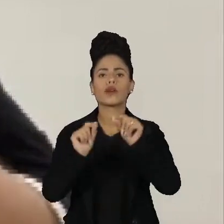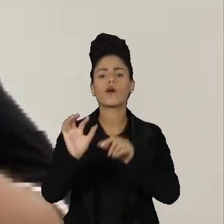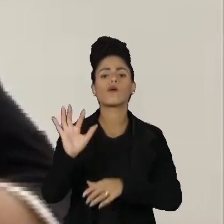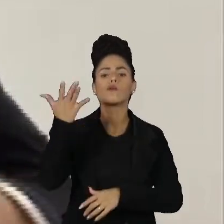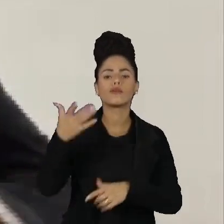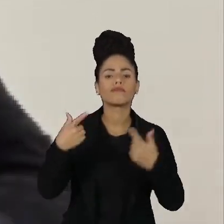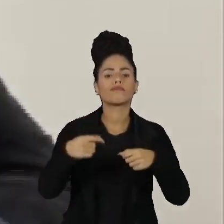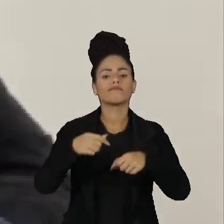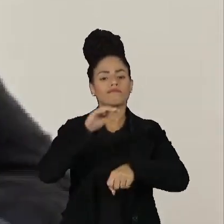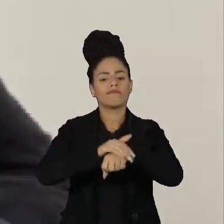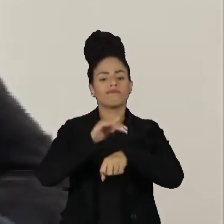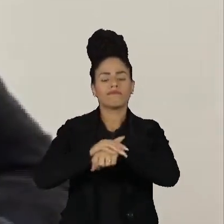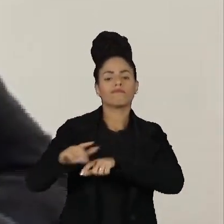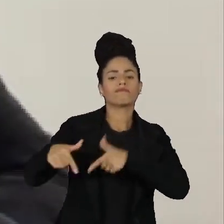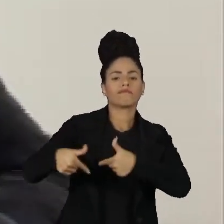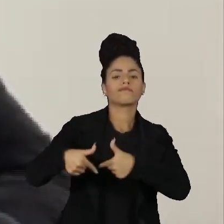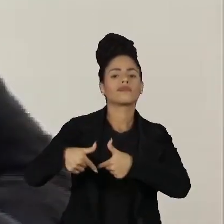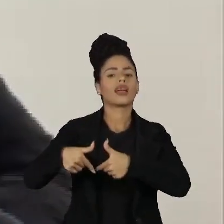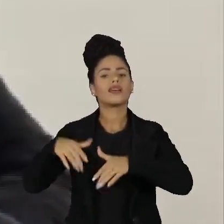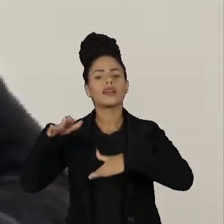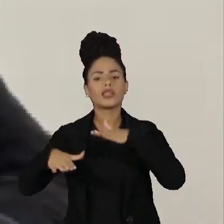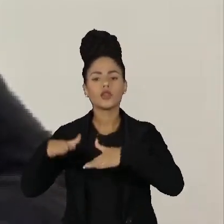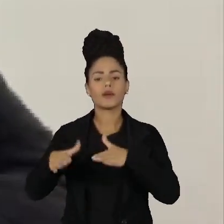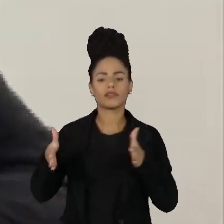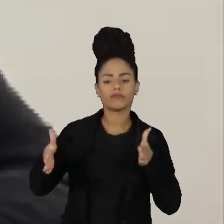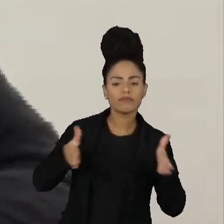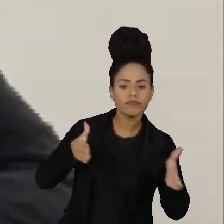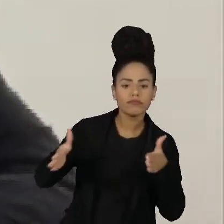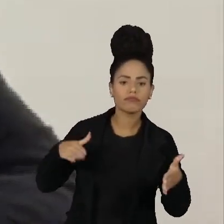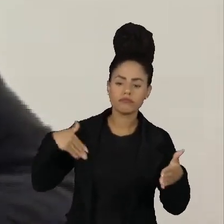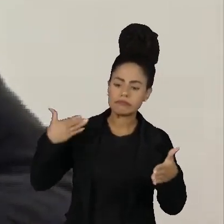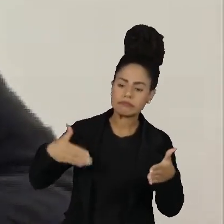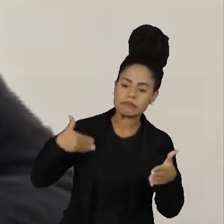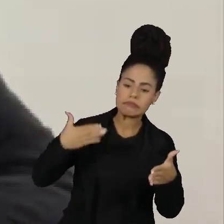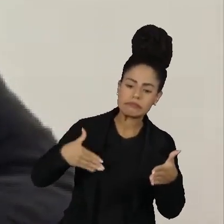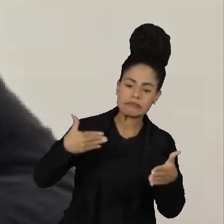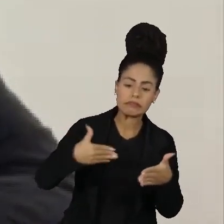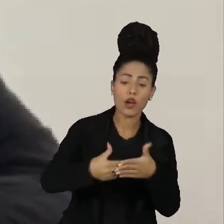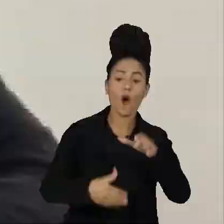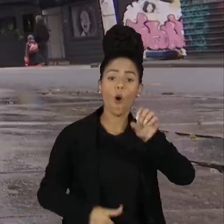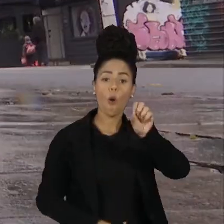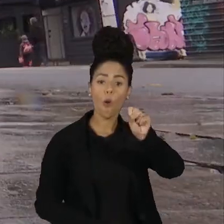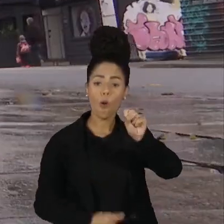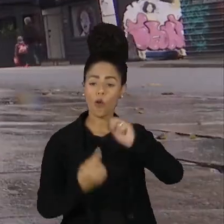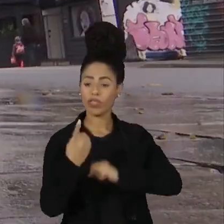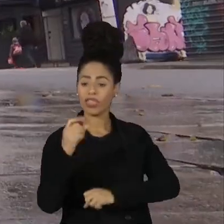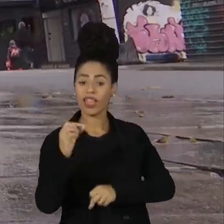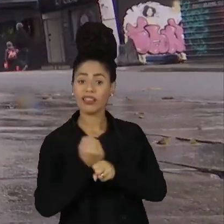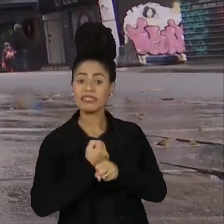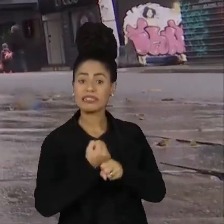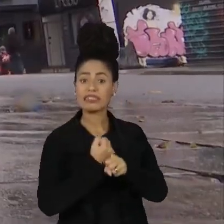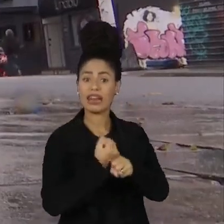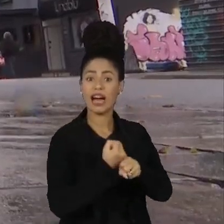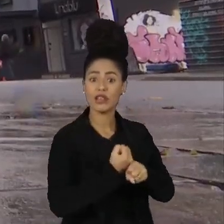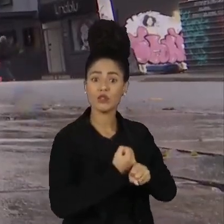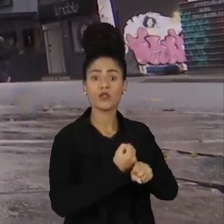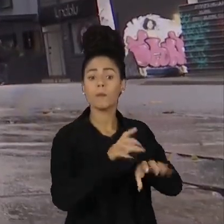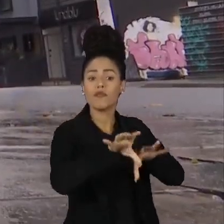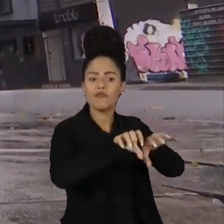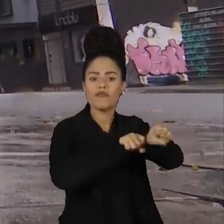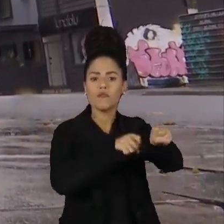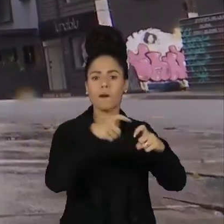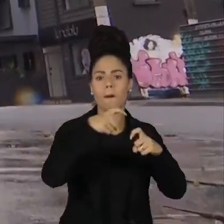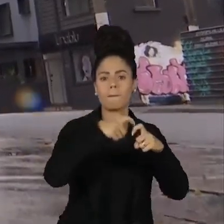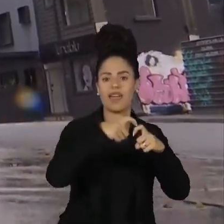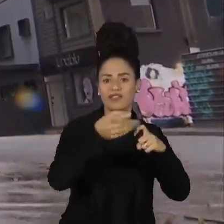uma política que depende de tempo. Formar um médico leva entre 8 e 10 anos. Então, gente precisa de dois, três